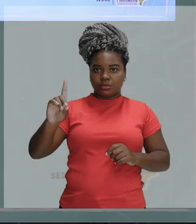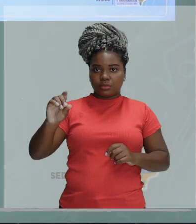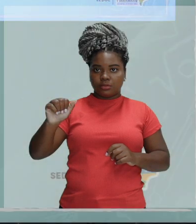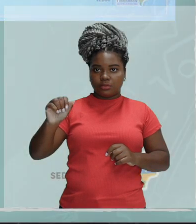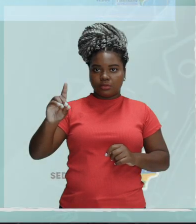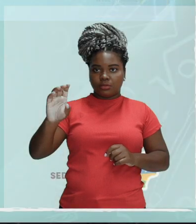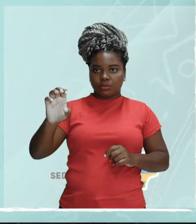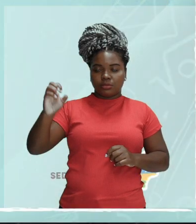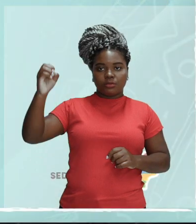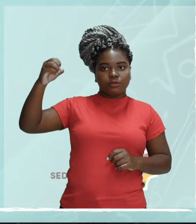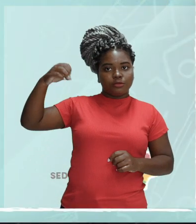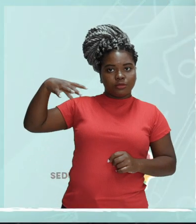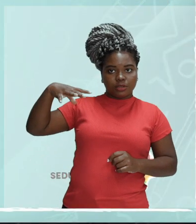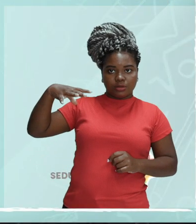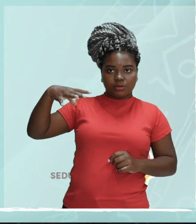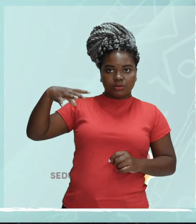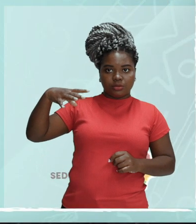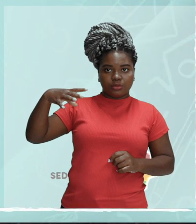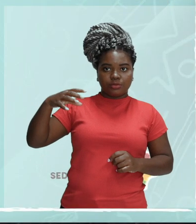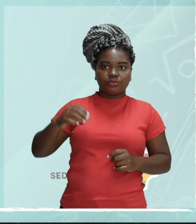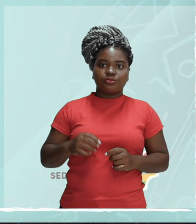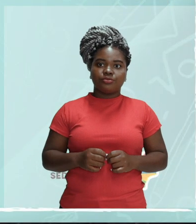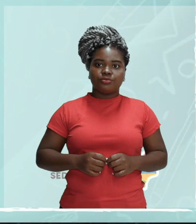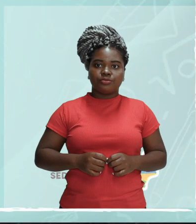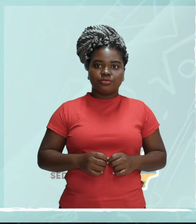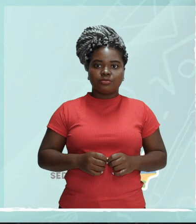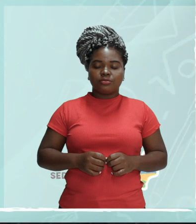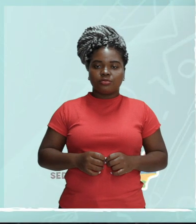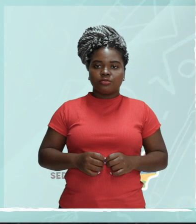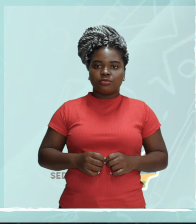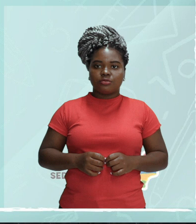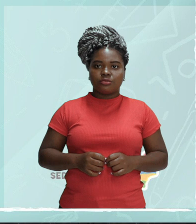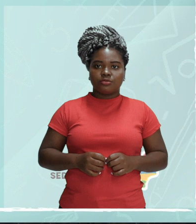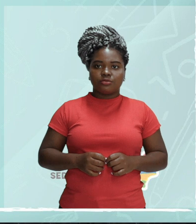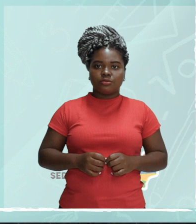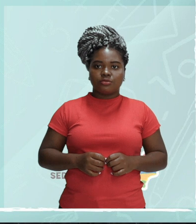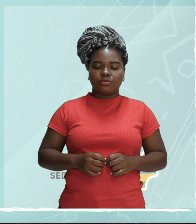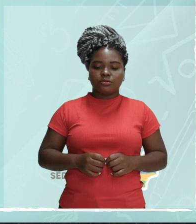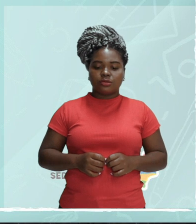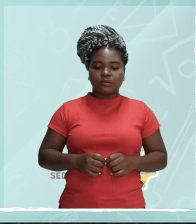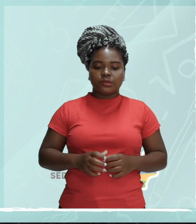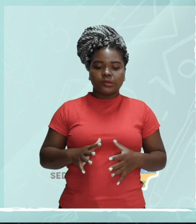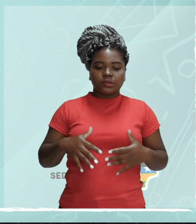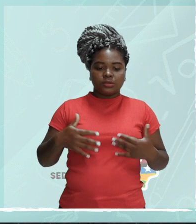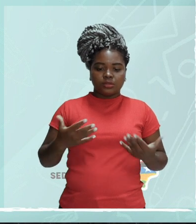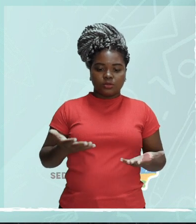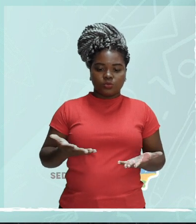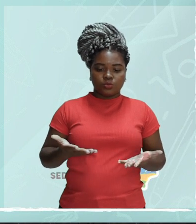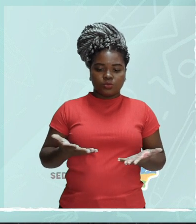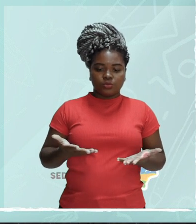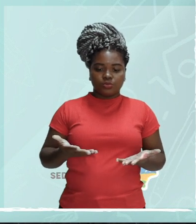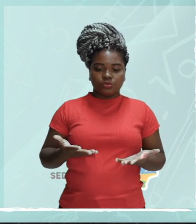Em um meio transparente e homogêneo, a trajetória descrita por um